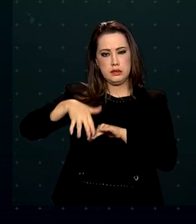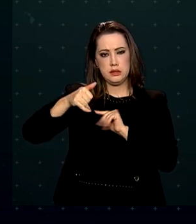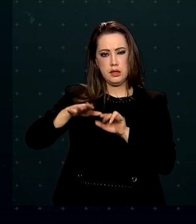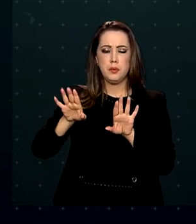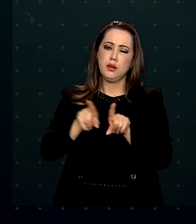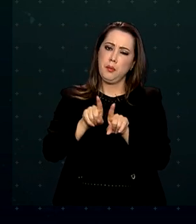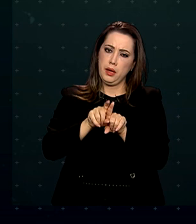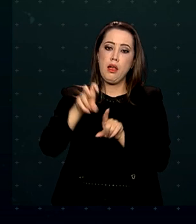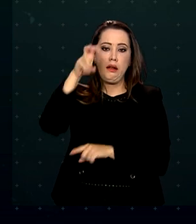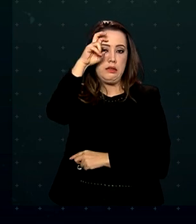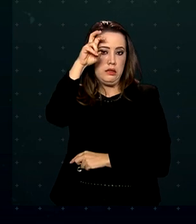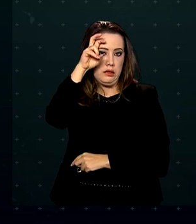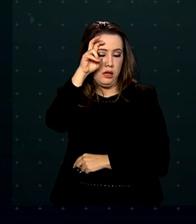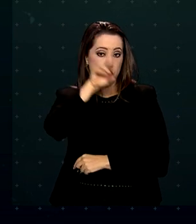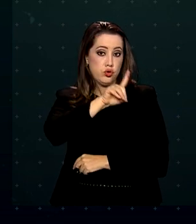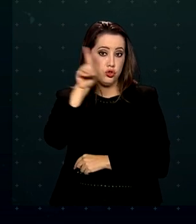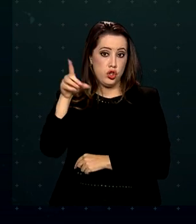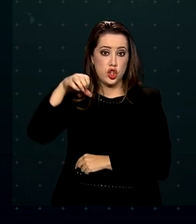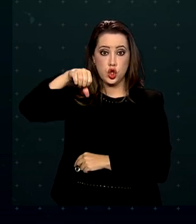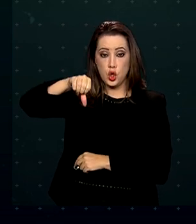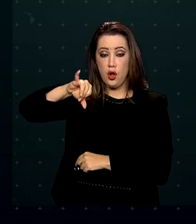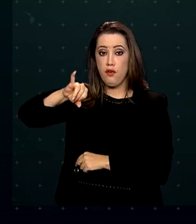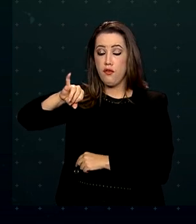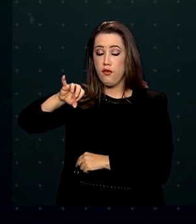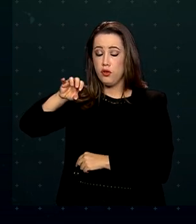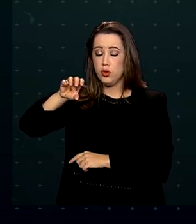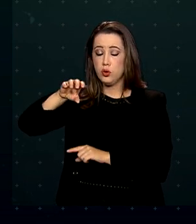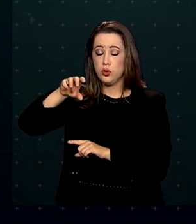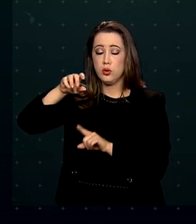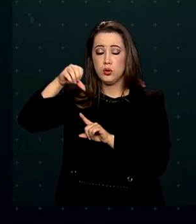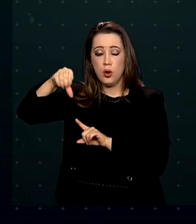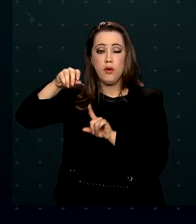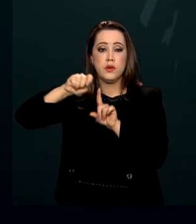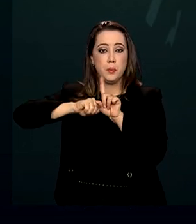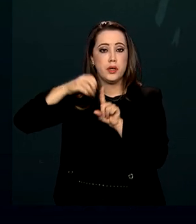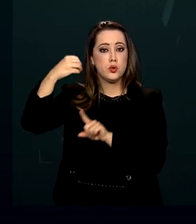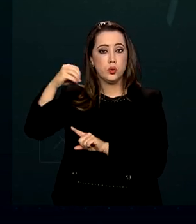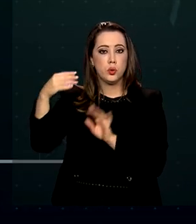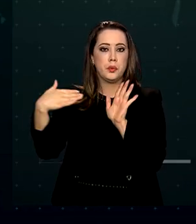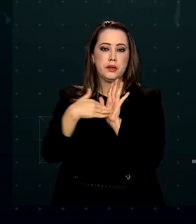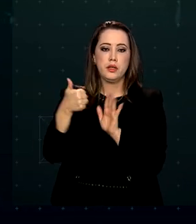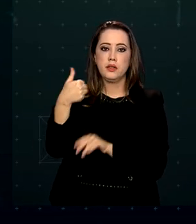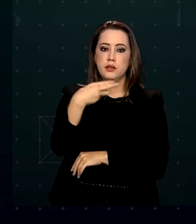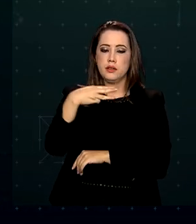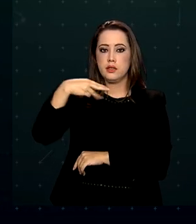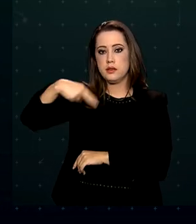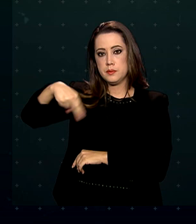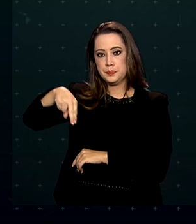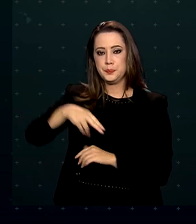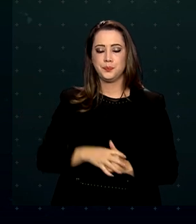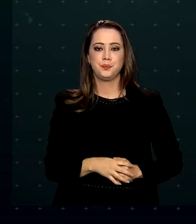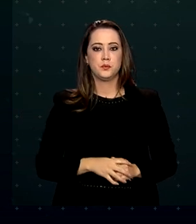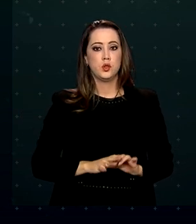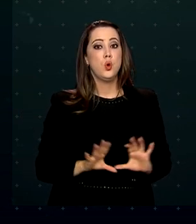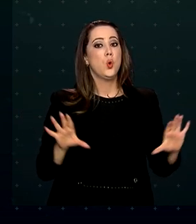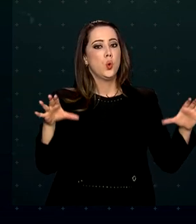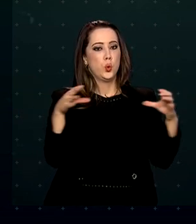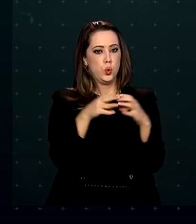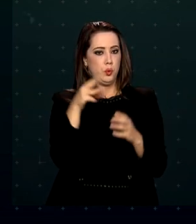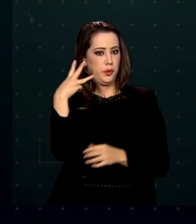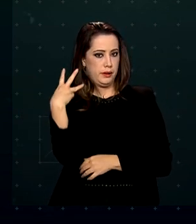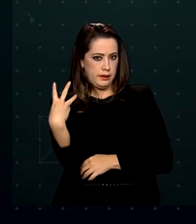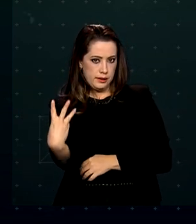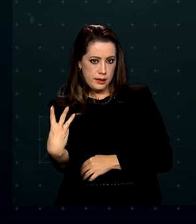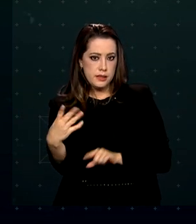e por fim a quinta parcela entre 9 de outubro e 13 de novembro. Temos ainda as pessoas do lote